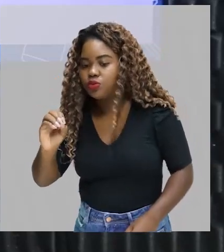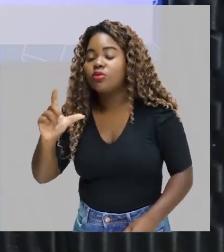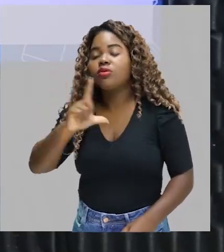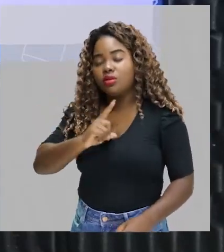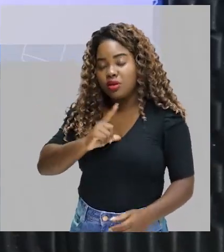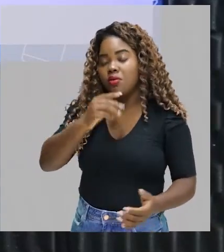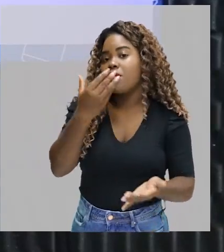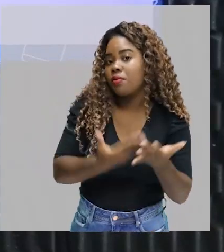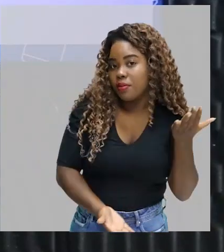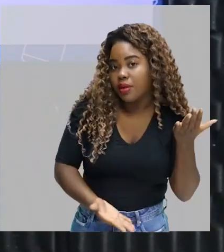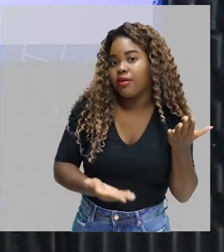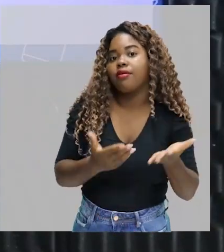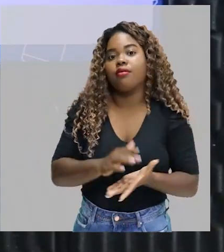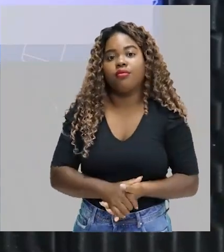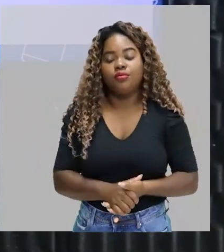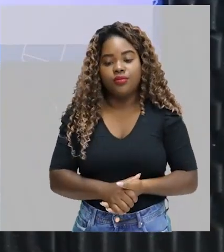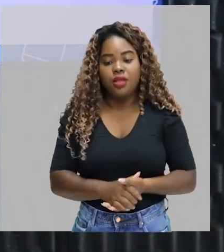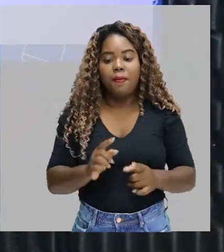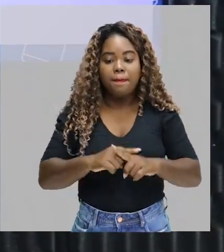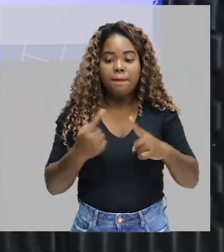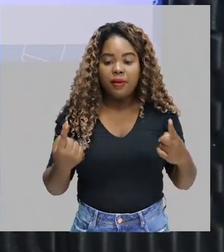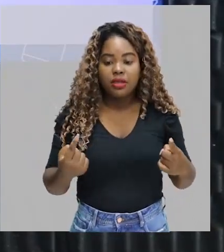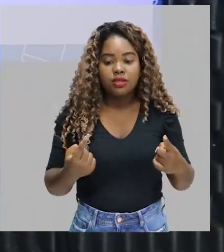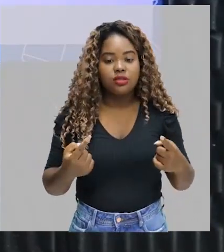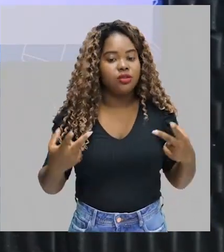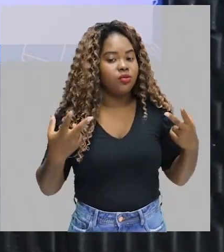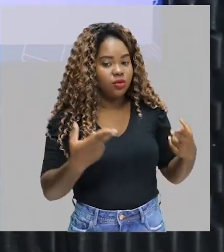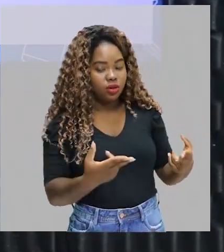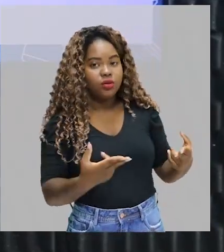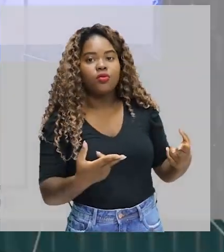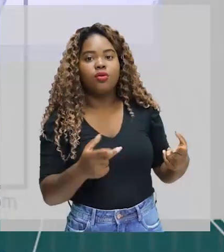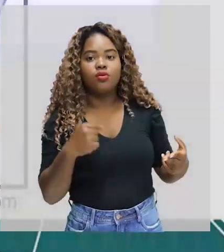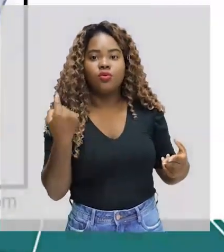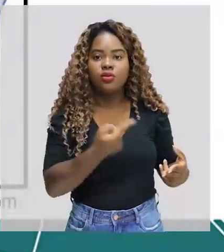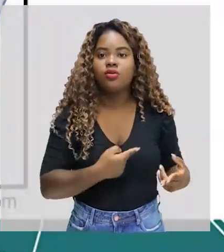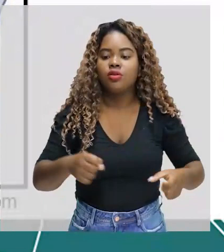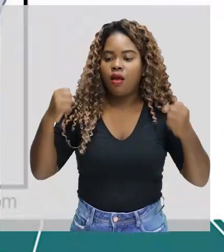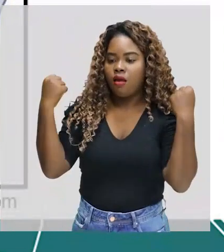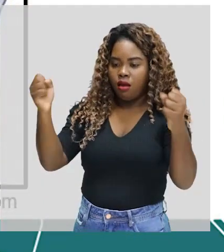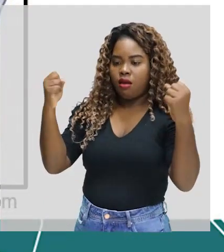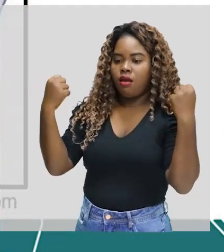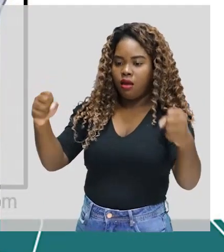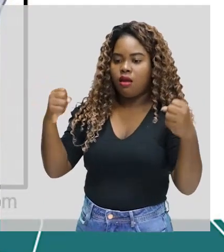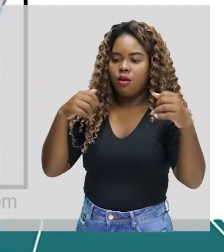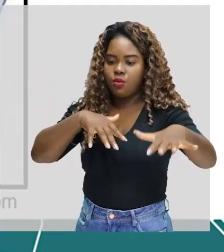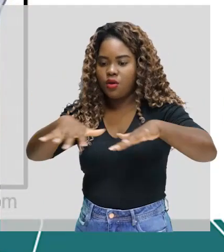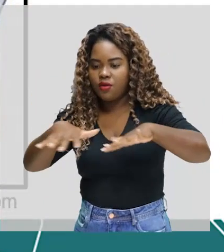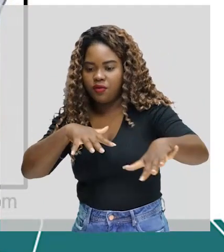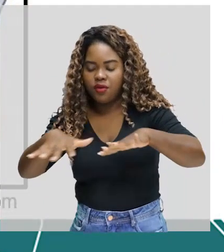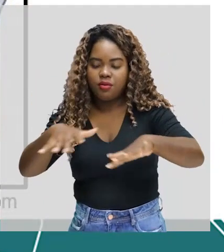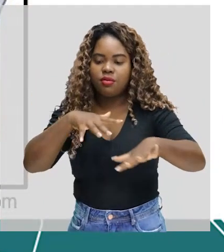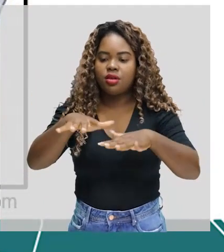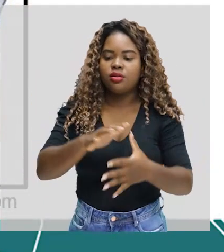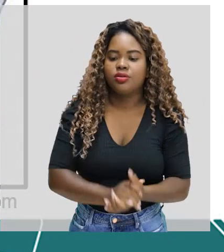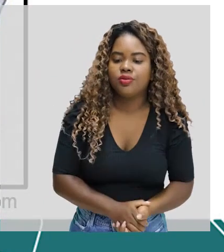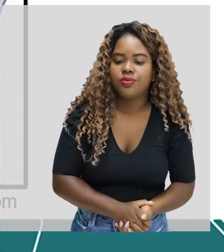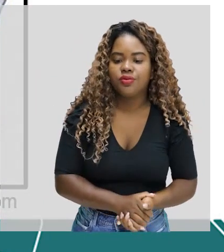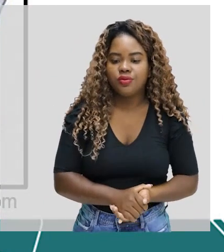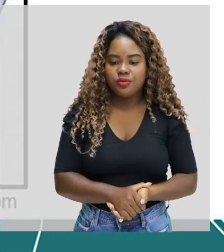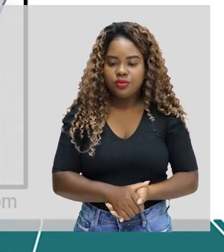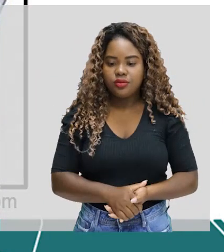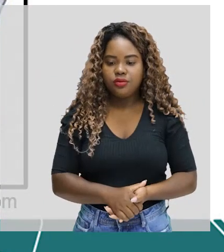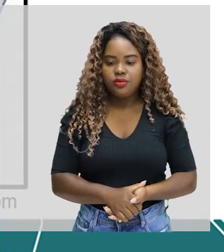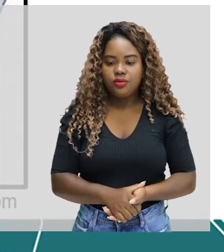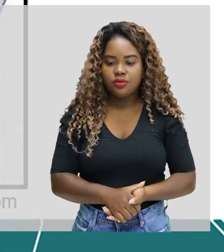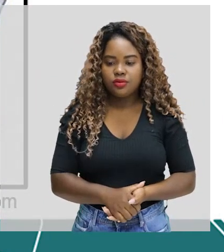certo? Só que não é tão grande quanto quando nós estamos nos movimentando. E quando